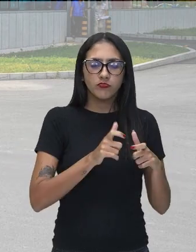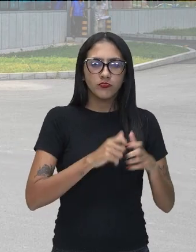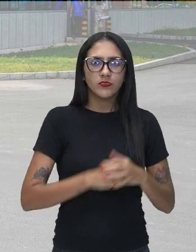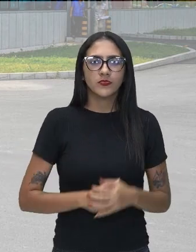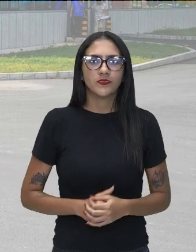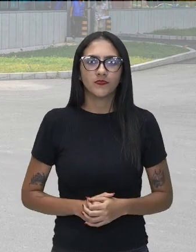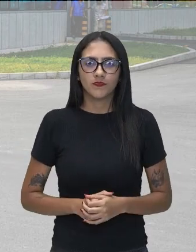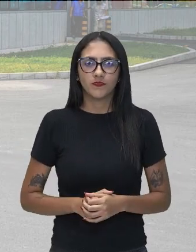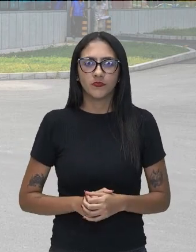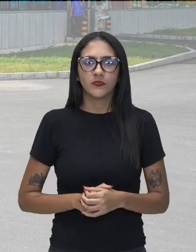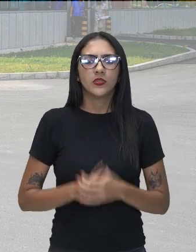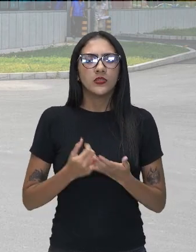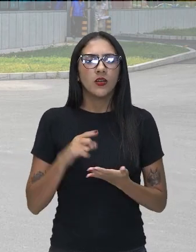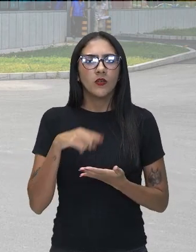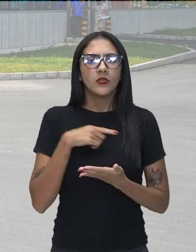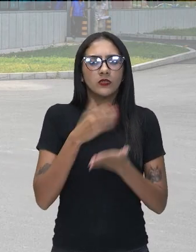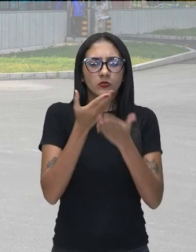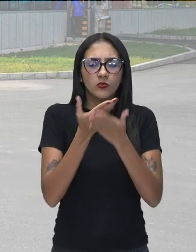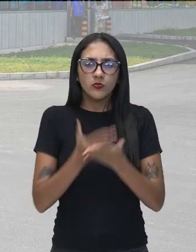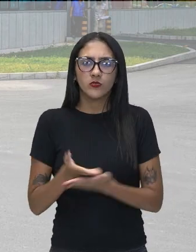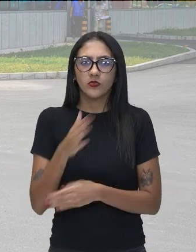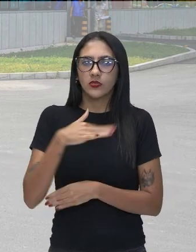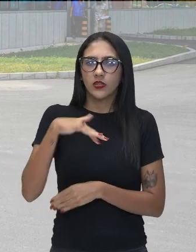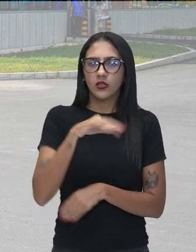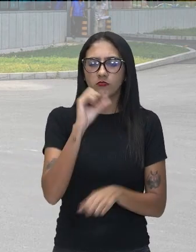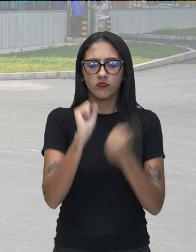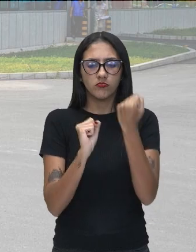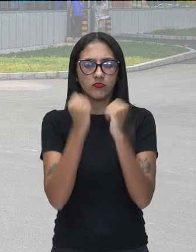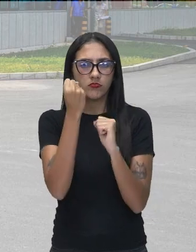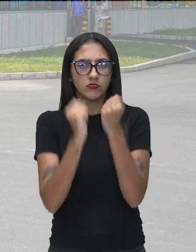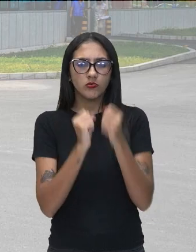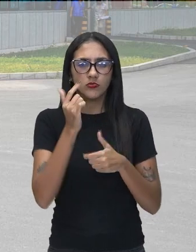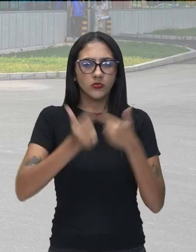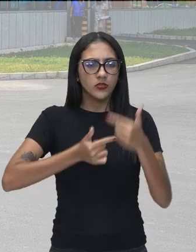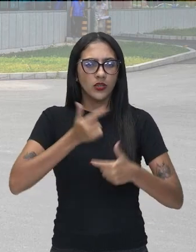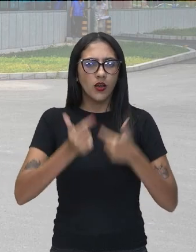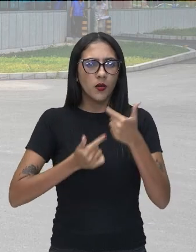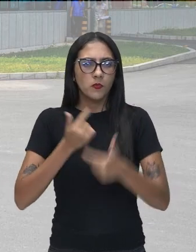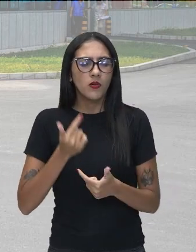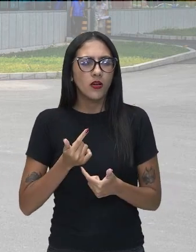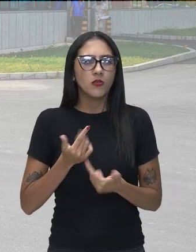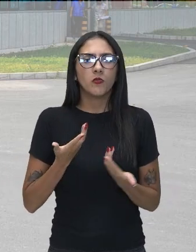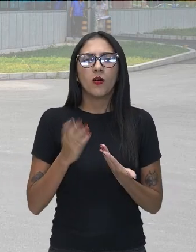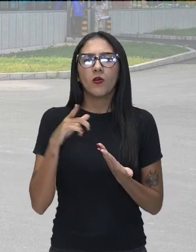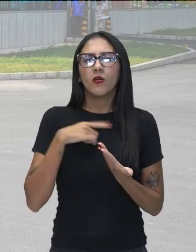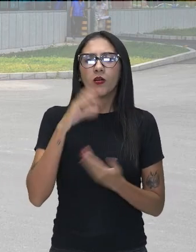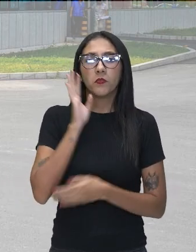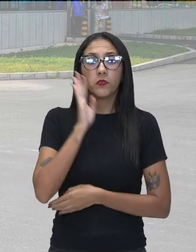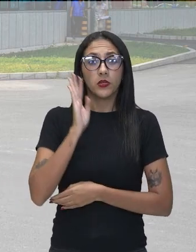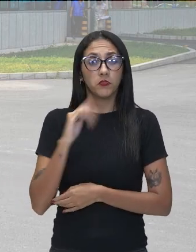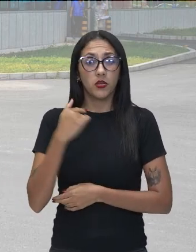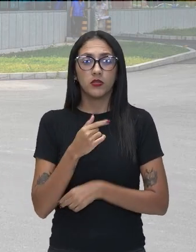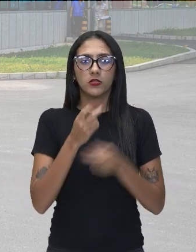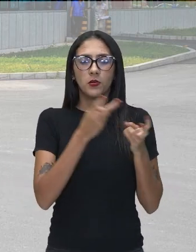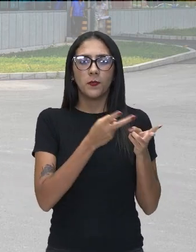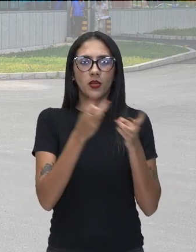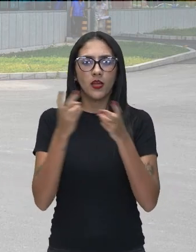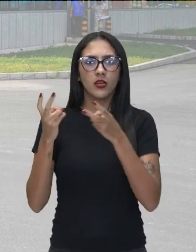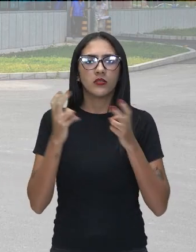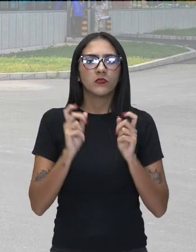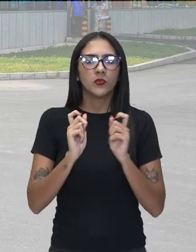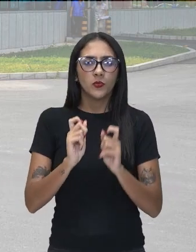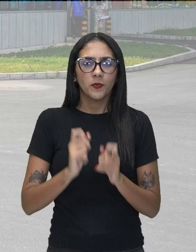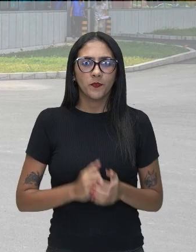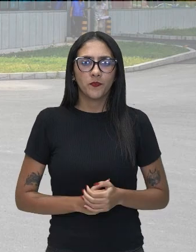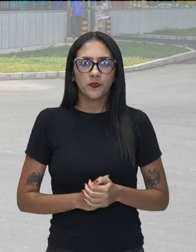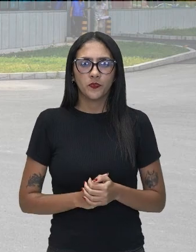estudamos essa espacialização das atividades industriais, o que nós também observamos é quais são